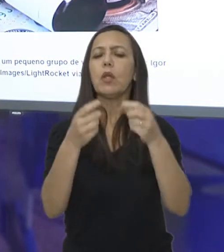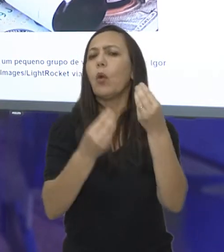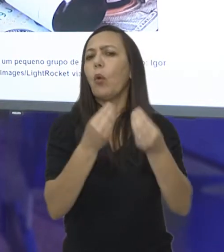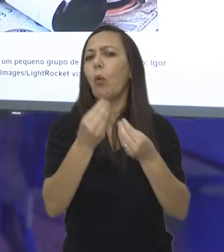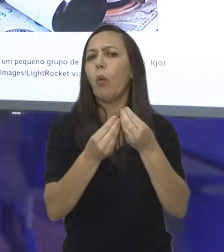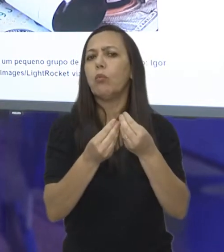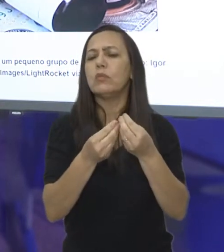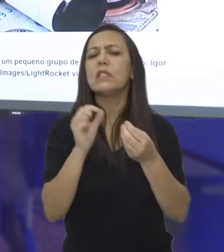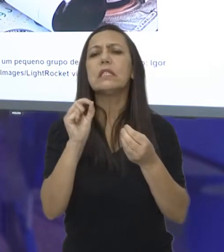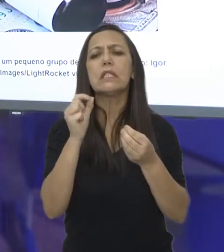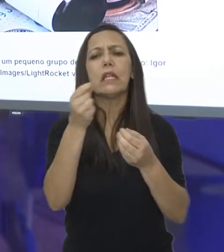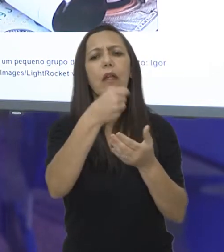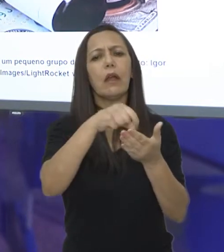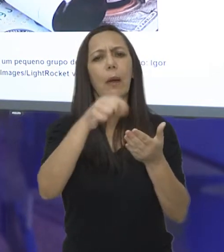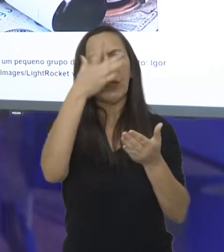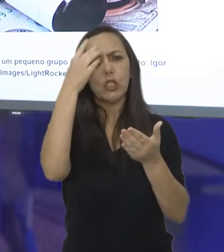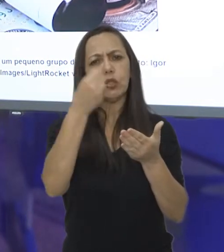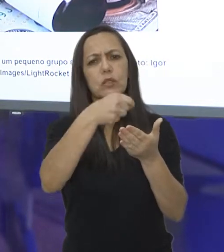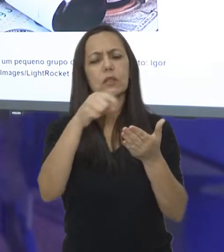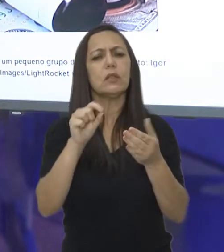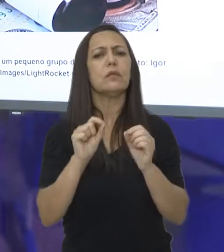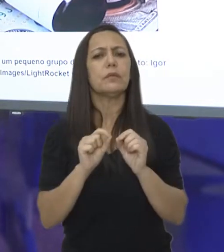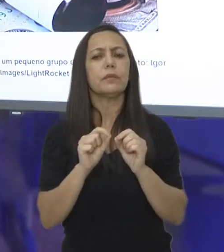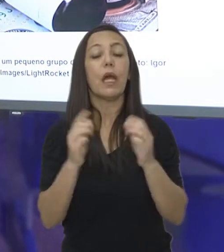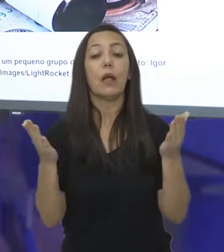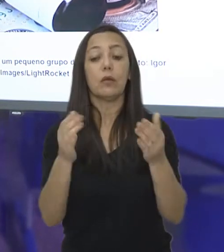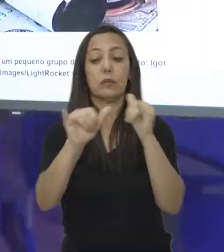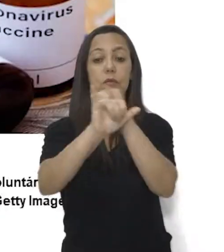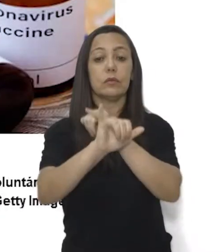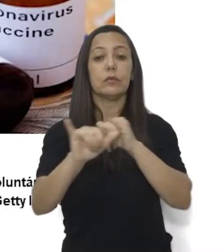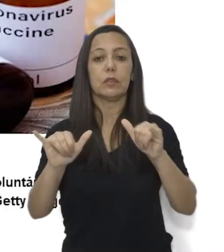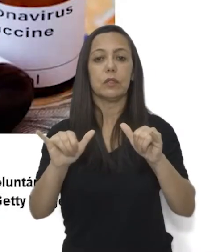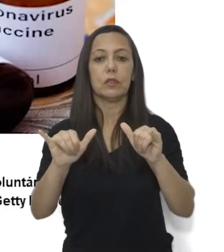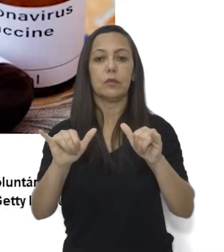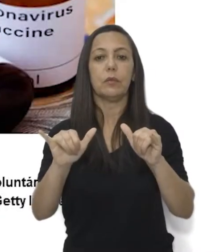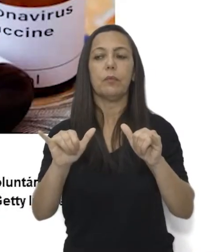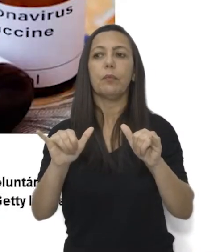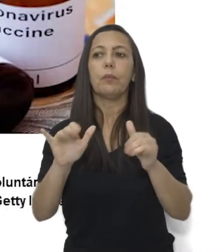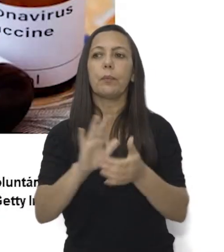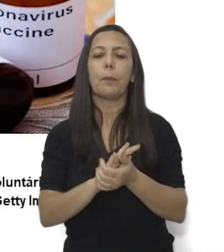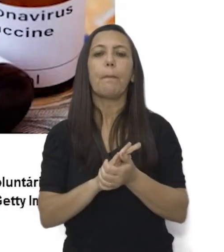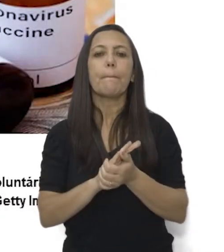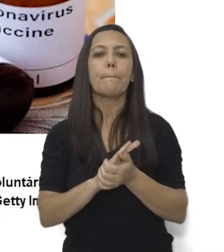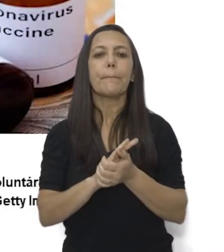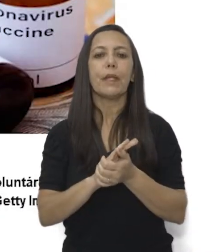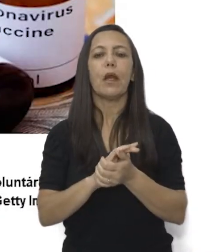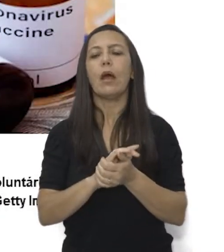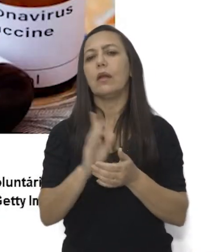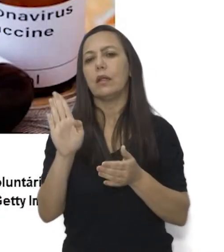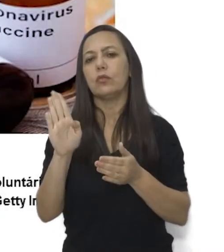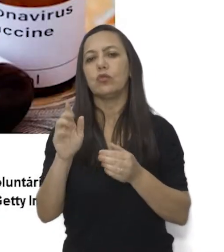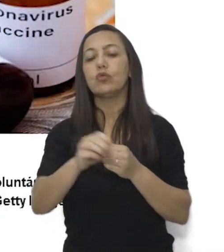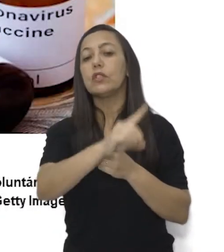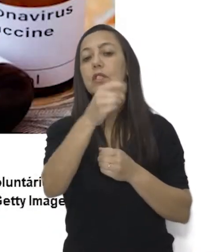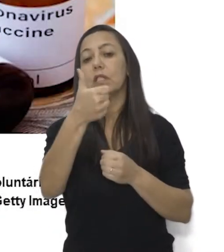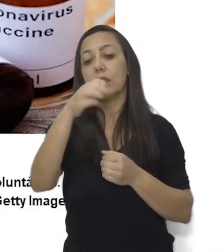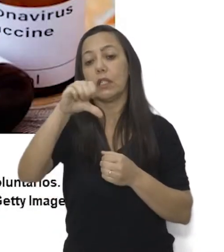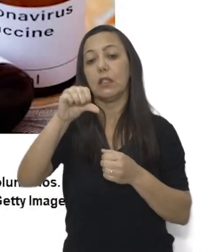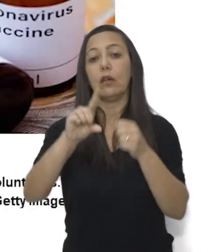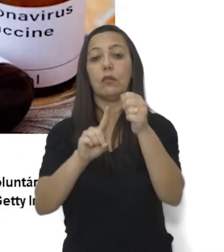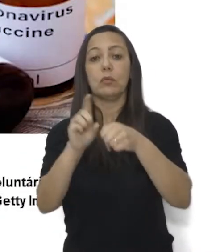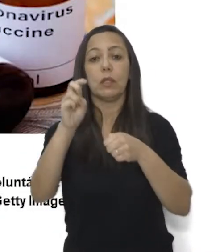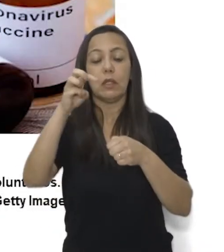notícia. Vamos lá, vamos ler essa notícia comigo. Sire-se tecnologia, 19 de maio de